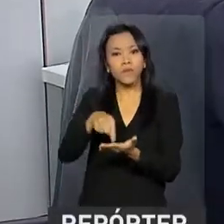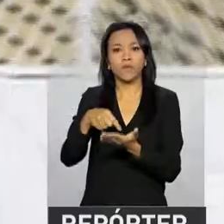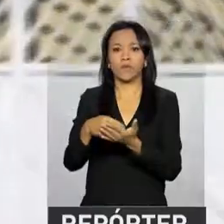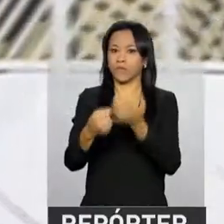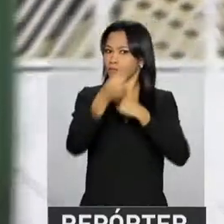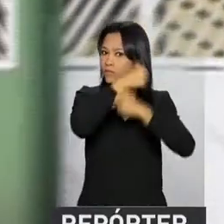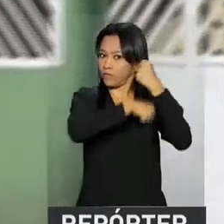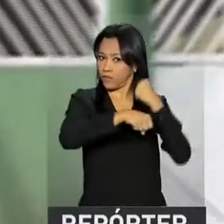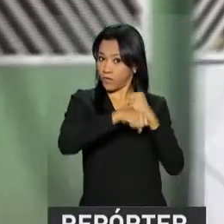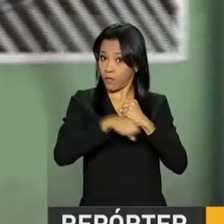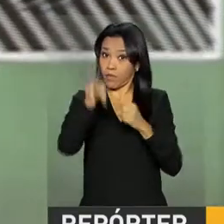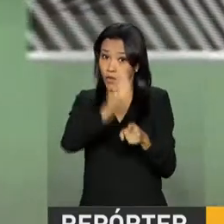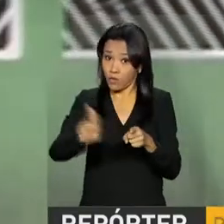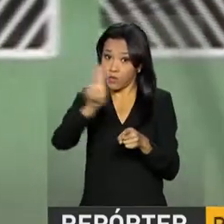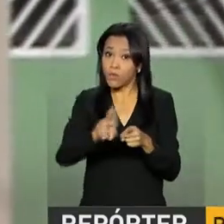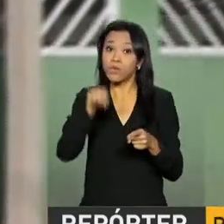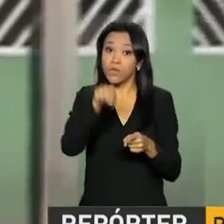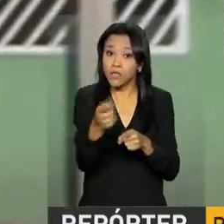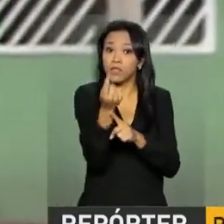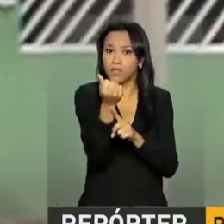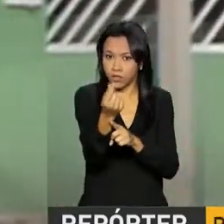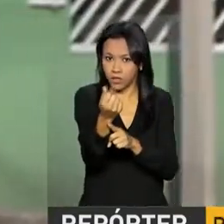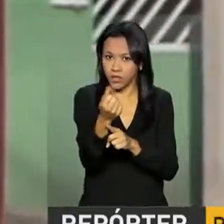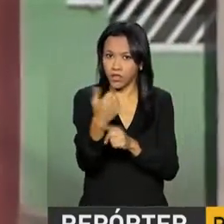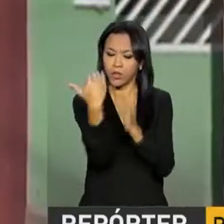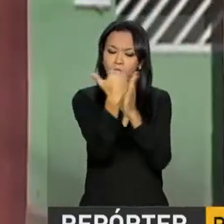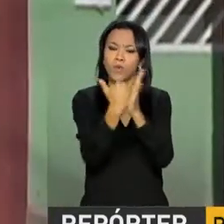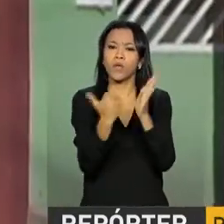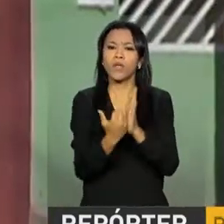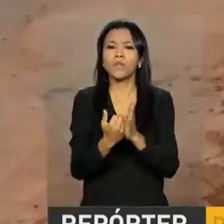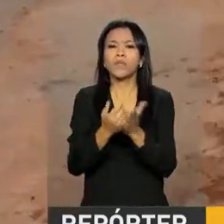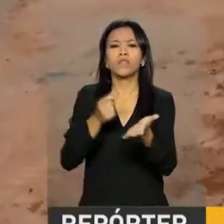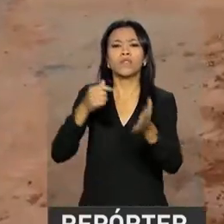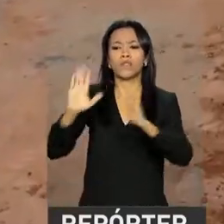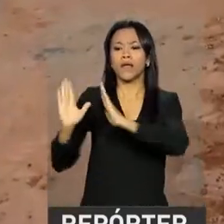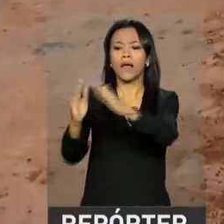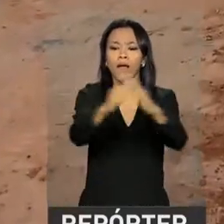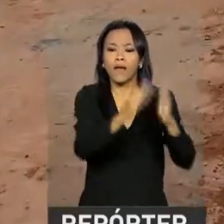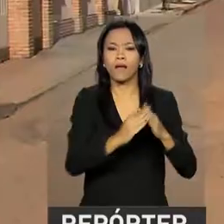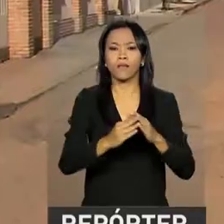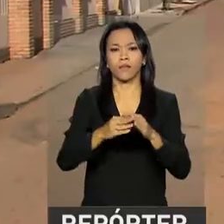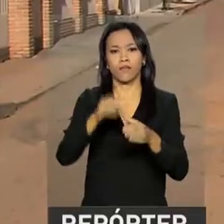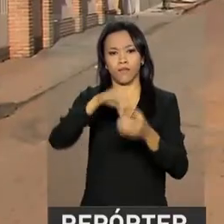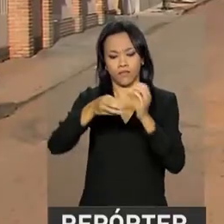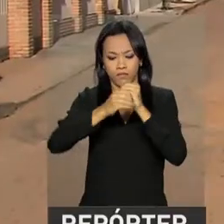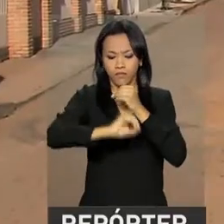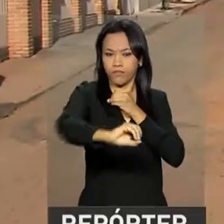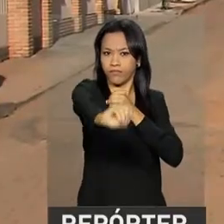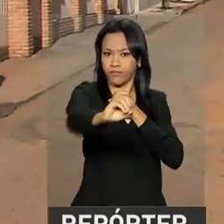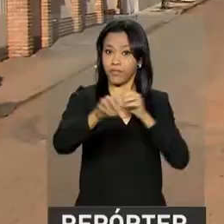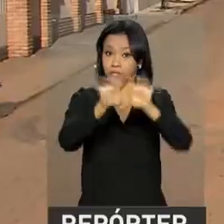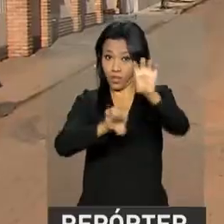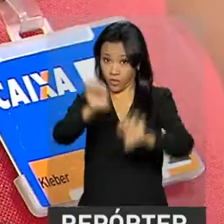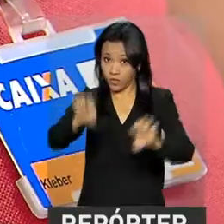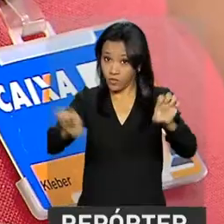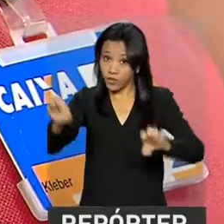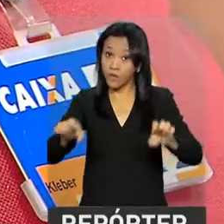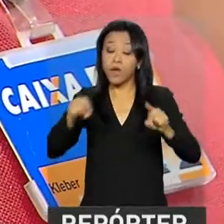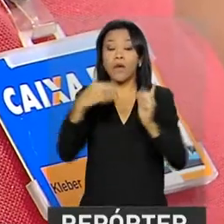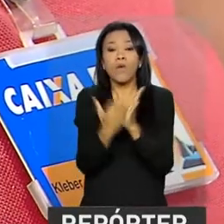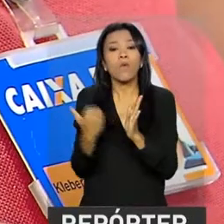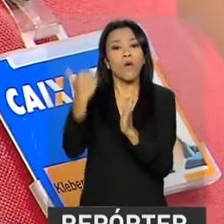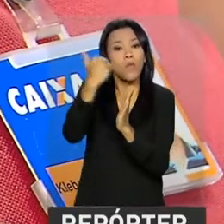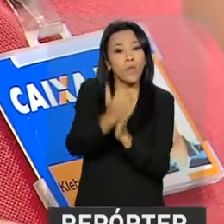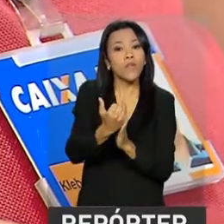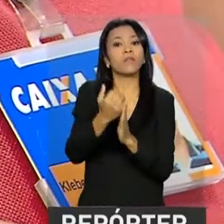anterior, pelo uso dos recursos no financiamento de programas de habitação, saneamento básico e infraestrutura urbana. O aumento da